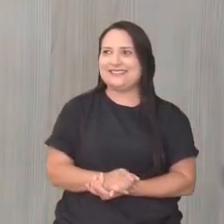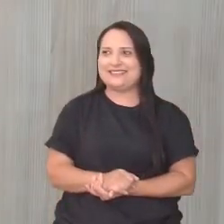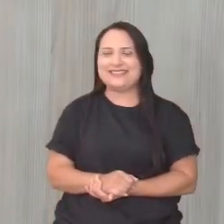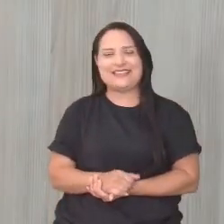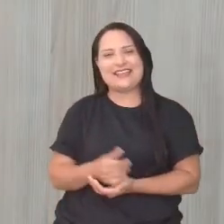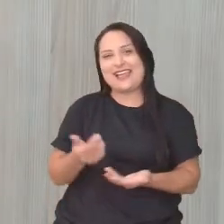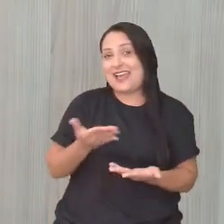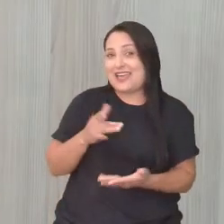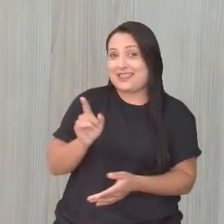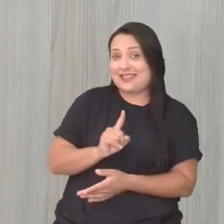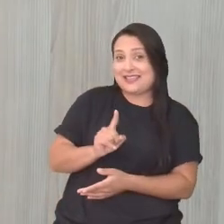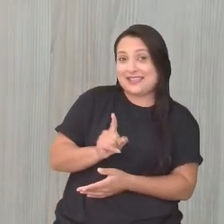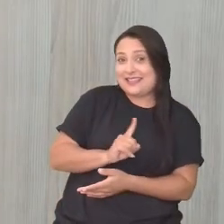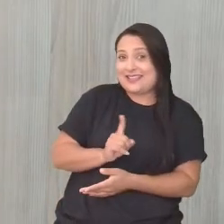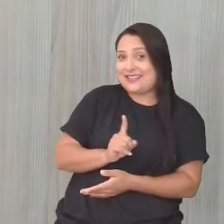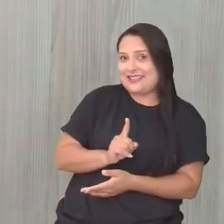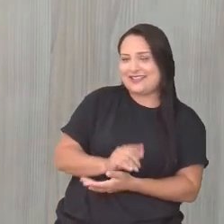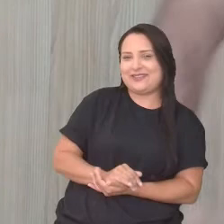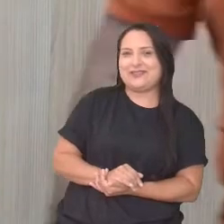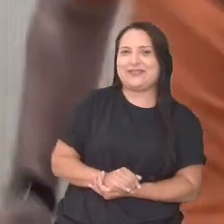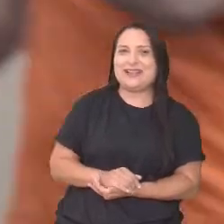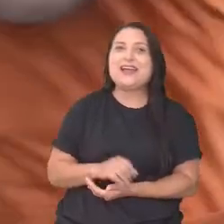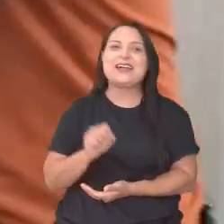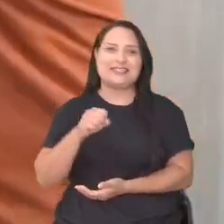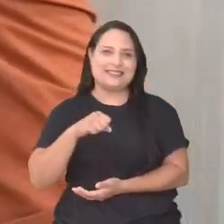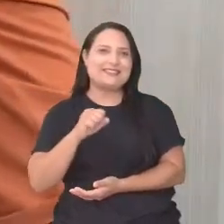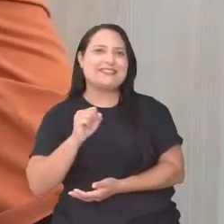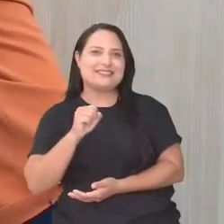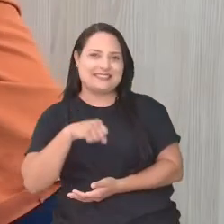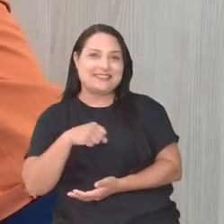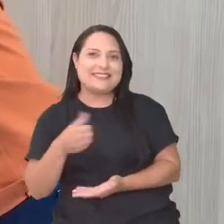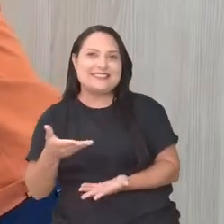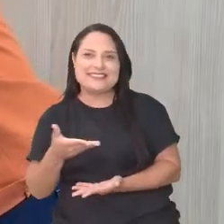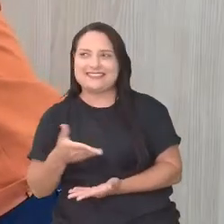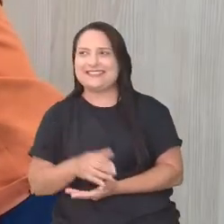agora não, agora não. Agora sim, agora sim.